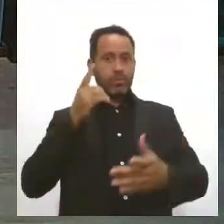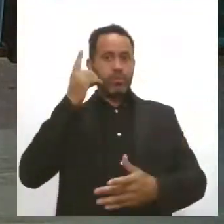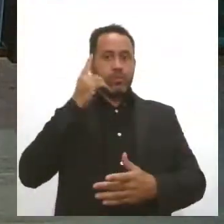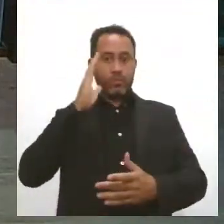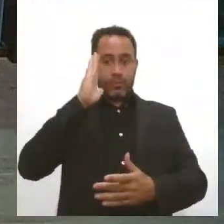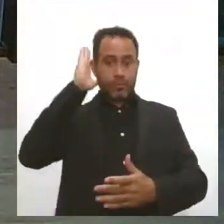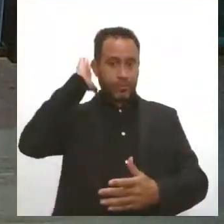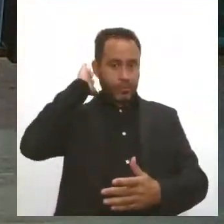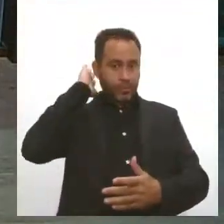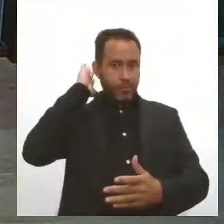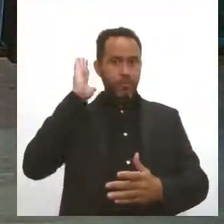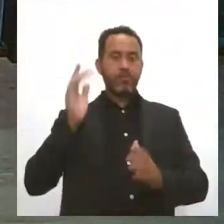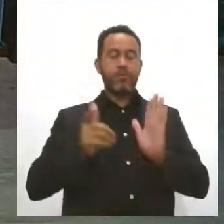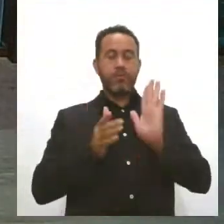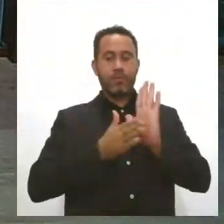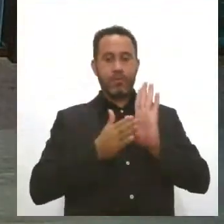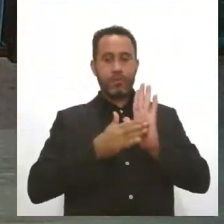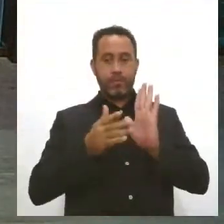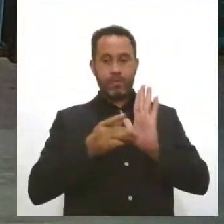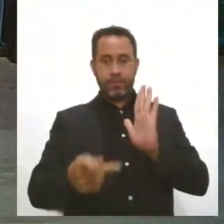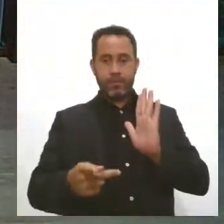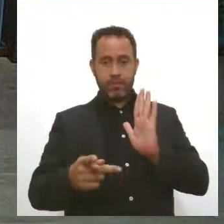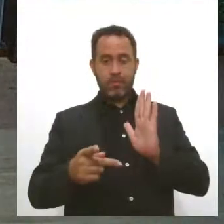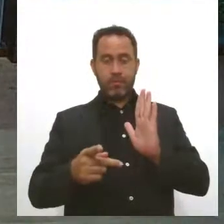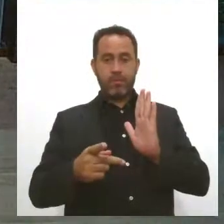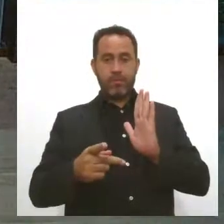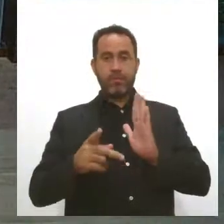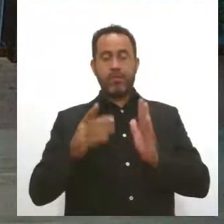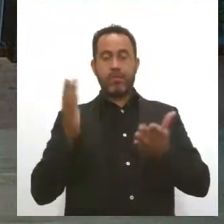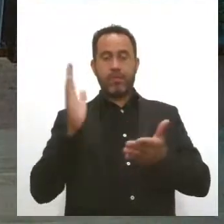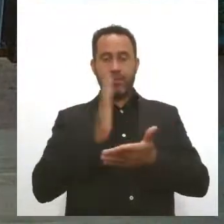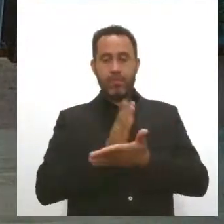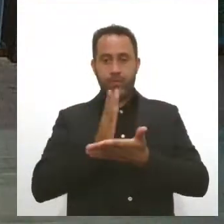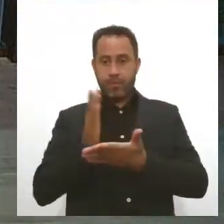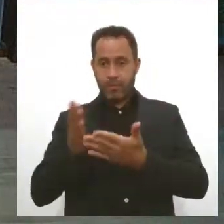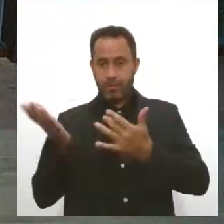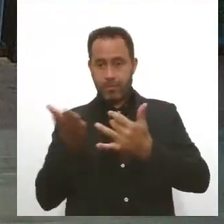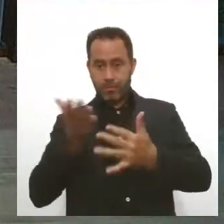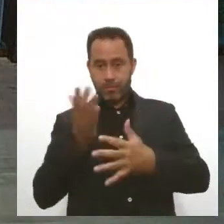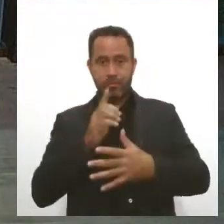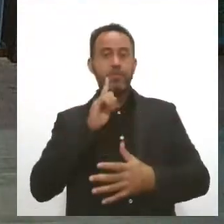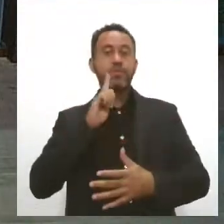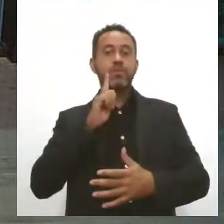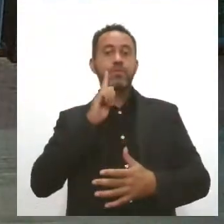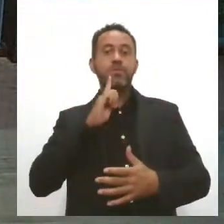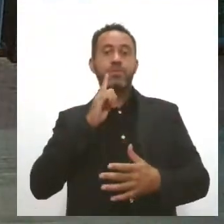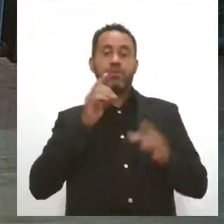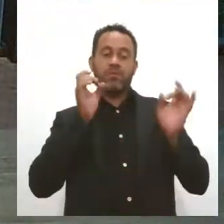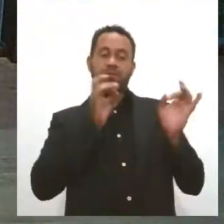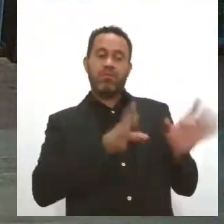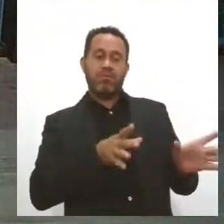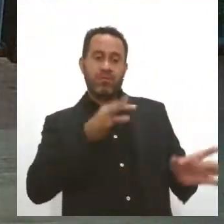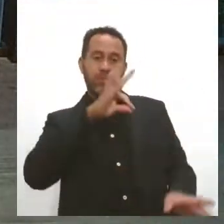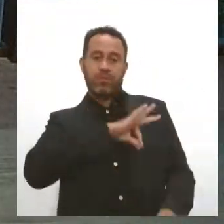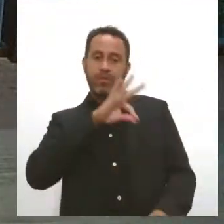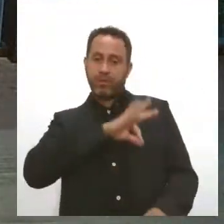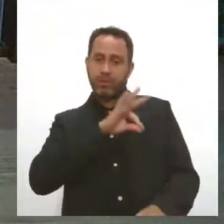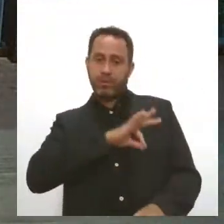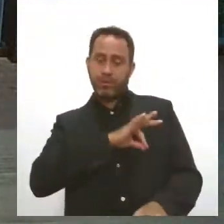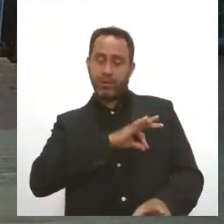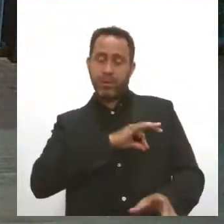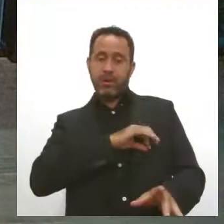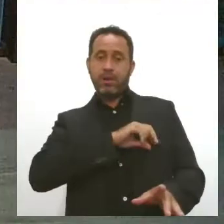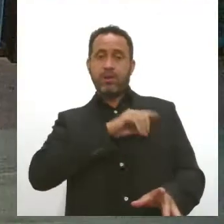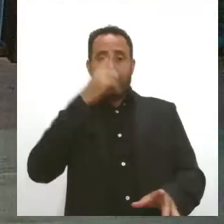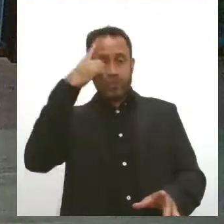Barbosa determina prazo limite para postagem de boleto. O deputado Gilmar Carvalho disse que vai abrir mão de salário referente aos